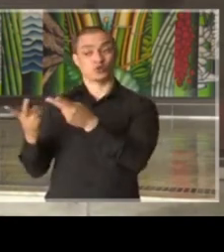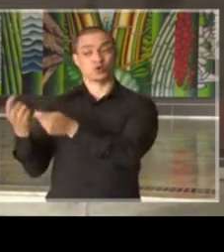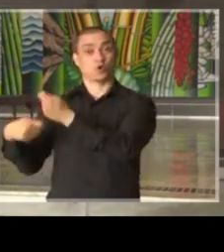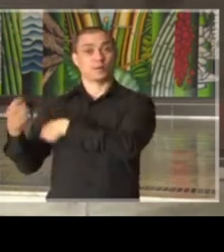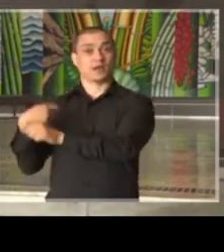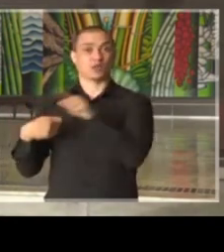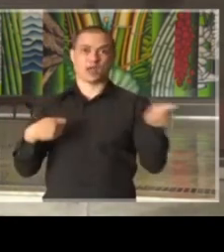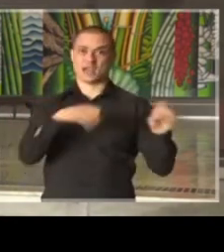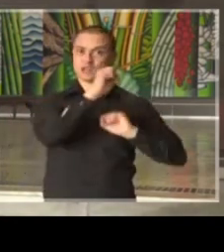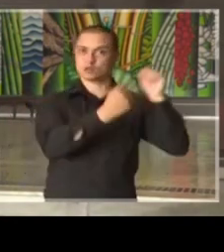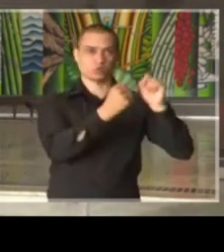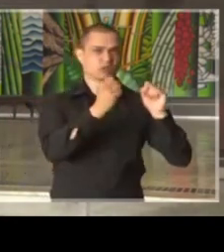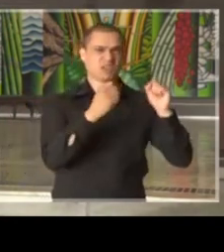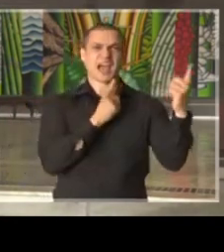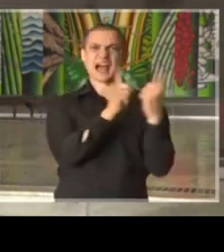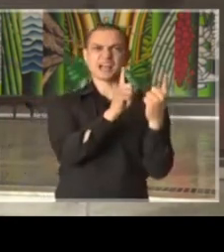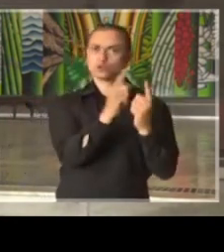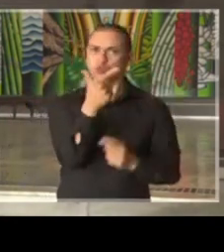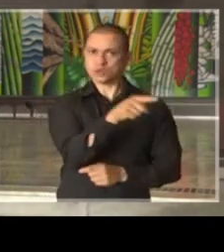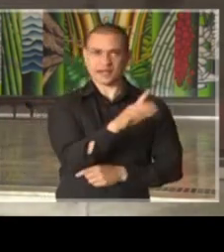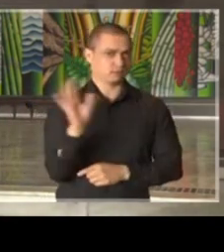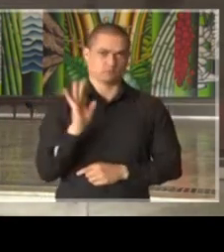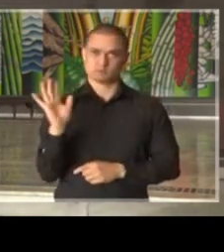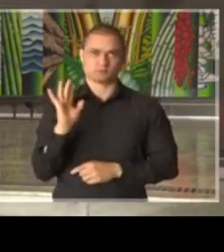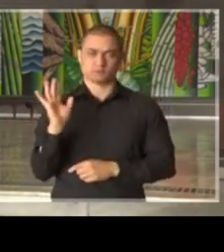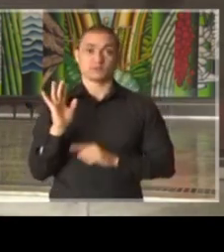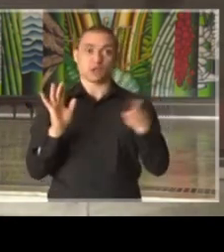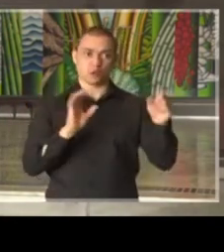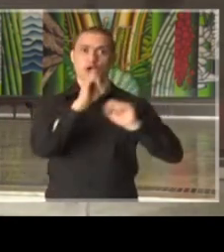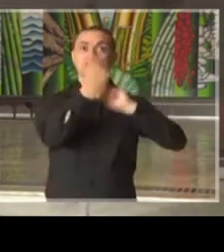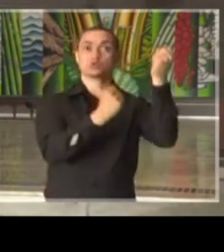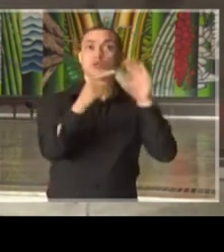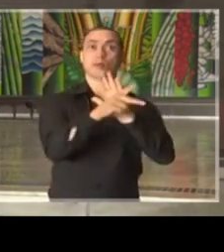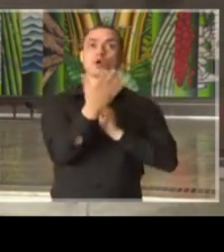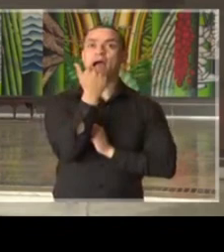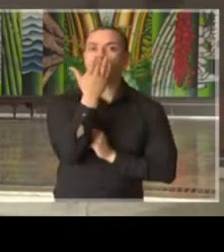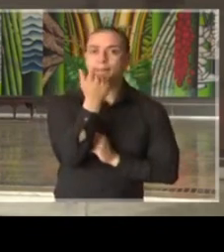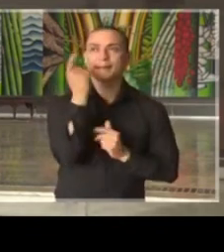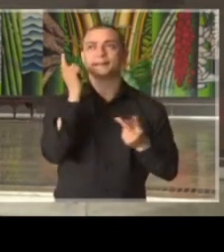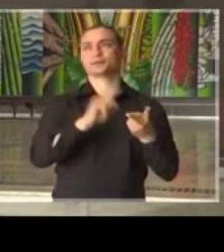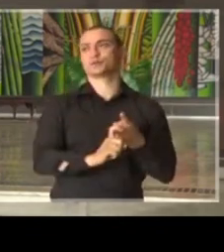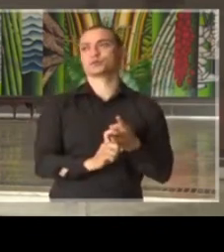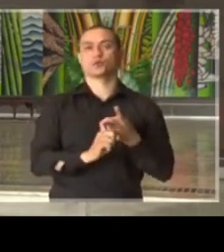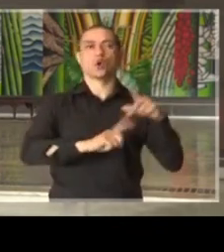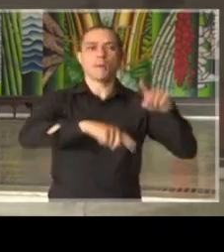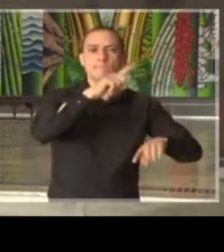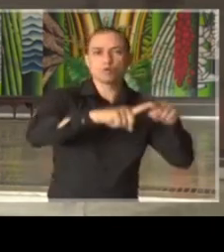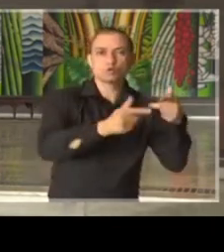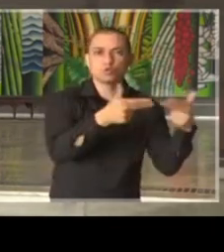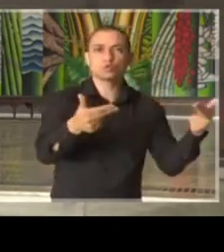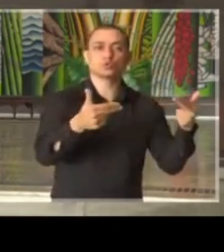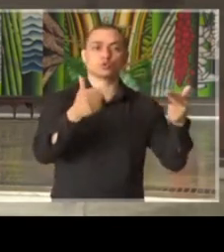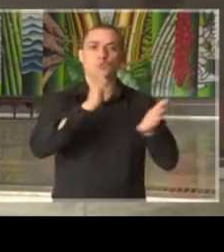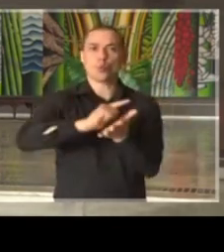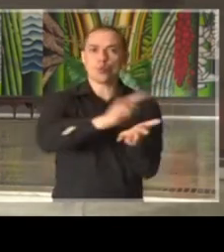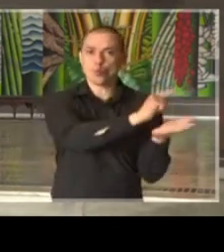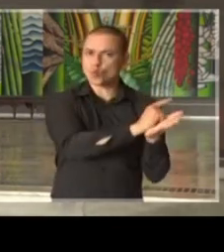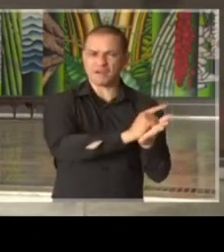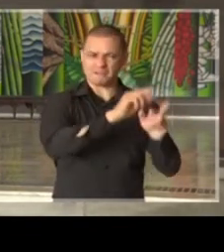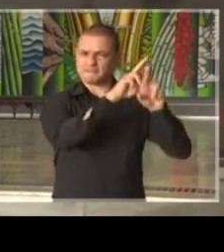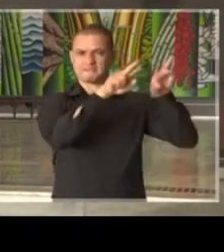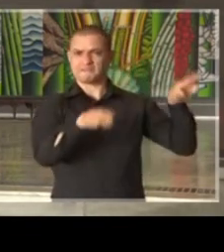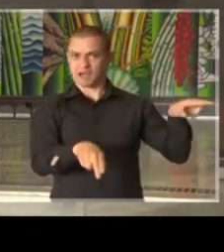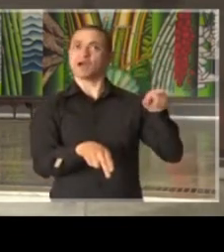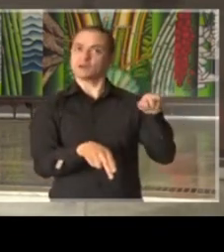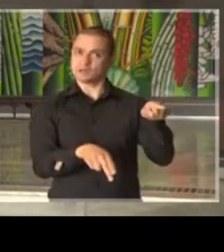não têm atendimento público. É fundamental que a indústria de alimentos, a indústria de produtos de forma geral,